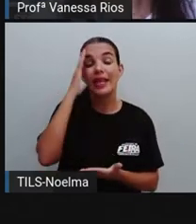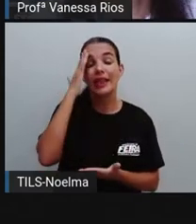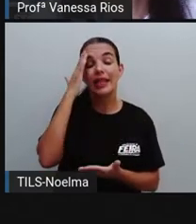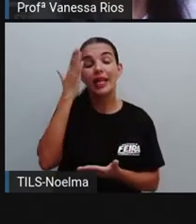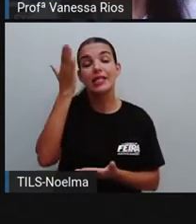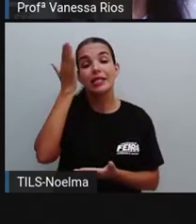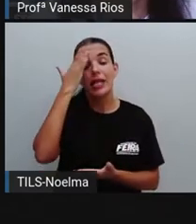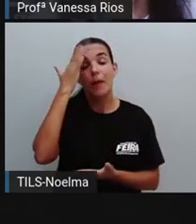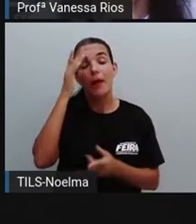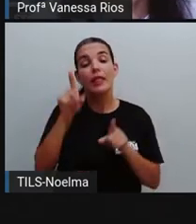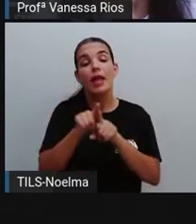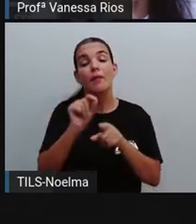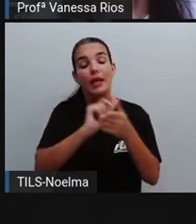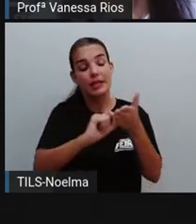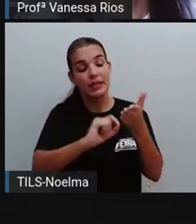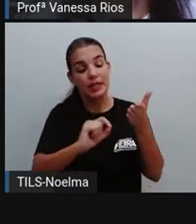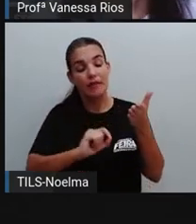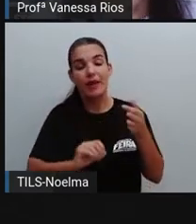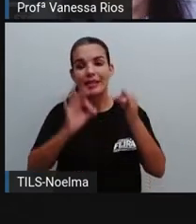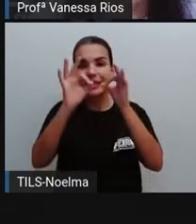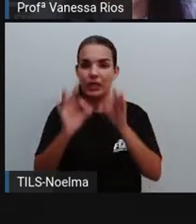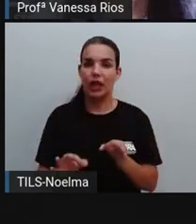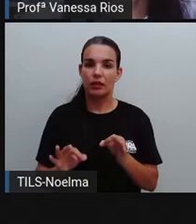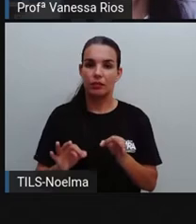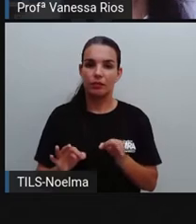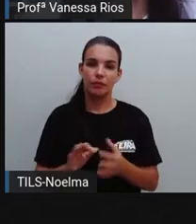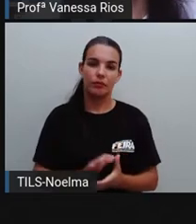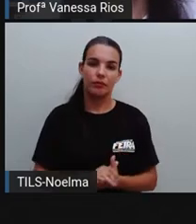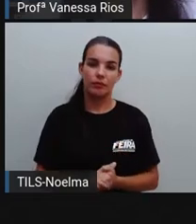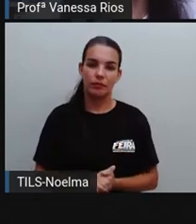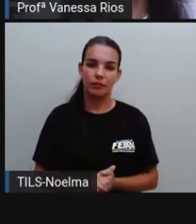a sua escrita ortográfica correta.